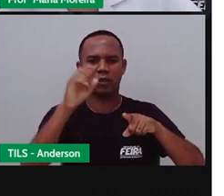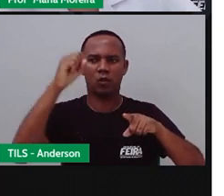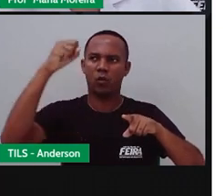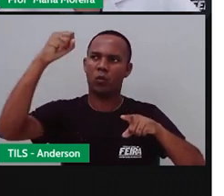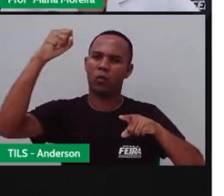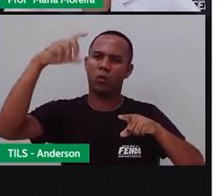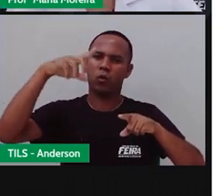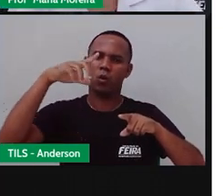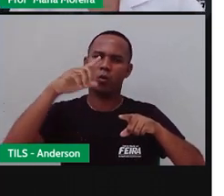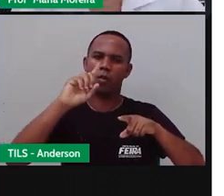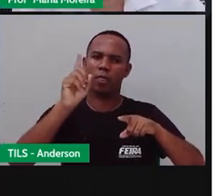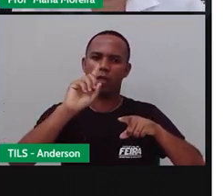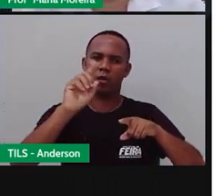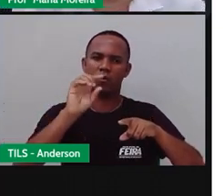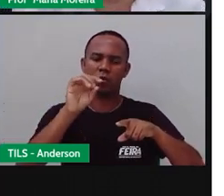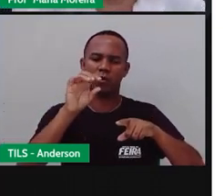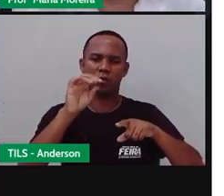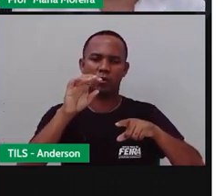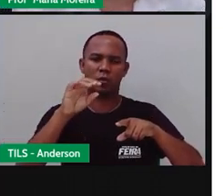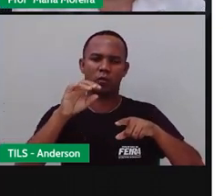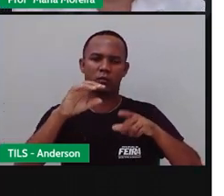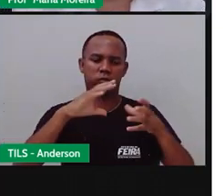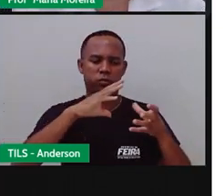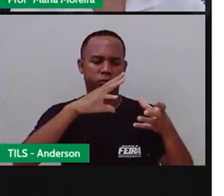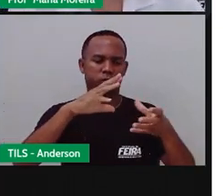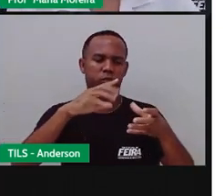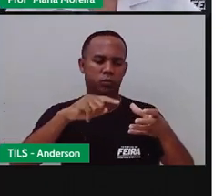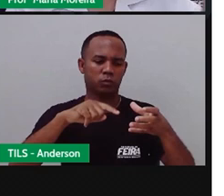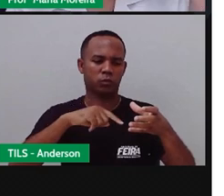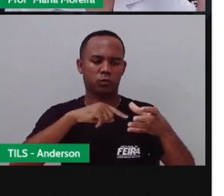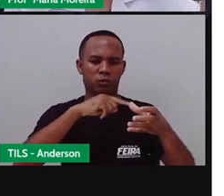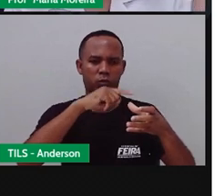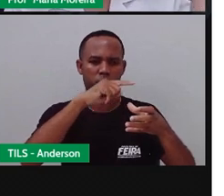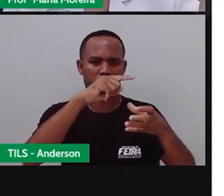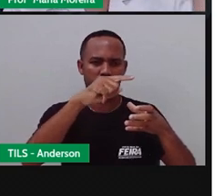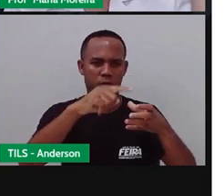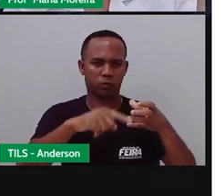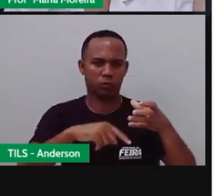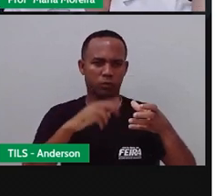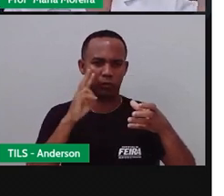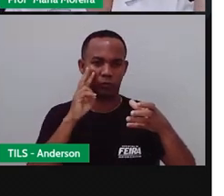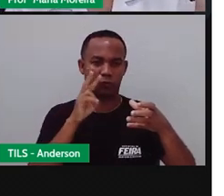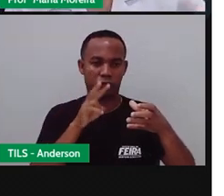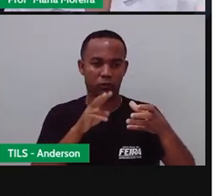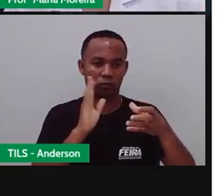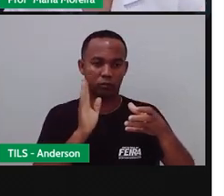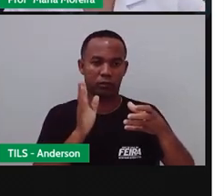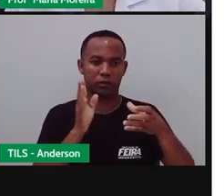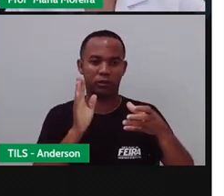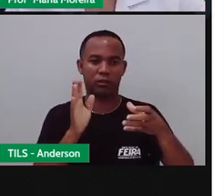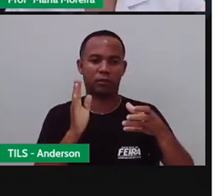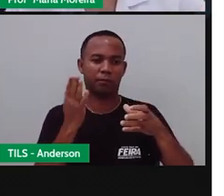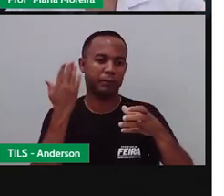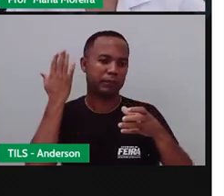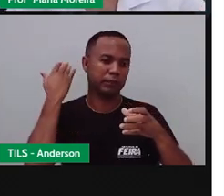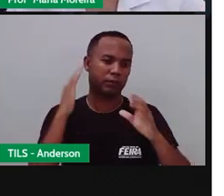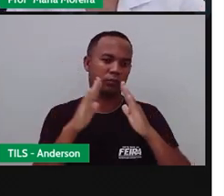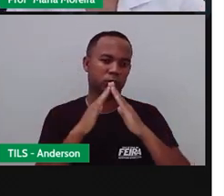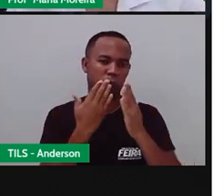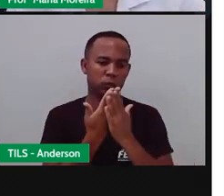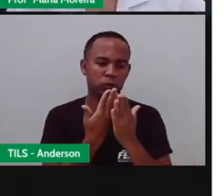trajetória. E sim a terra, né? Que a terra é que está o quê? Se movendo. A gente já viu lá, quando a gente estudou, o planeta Terra.